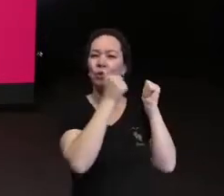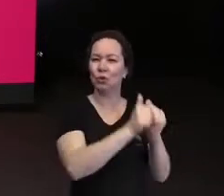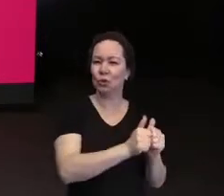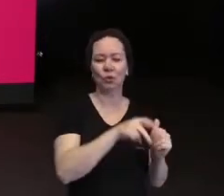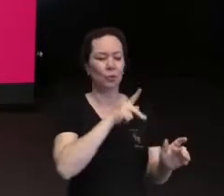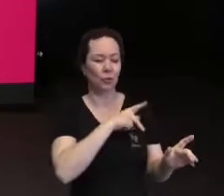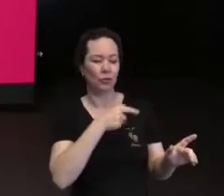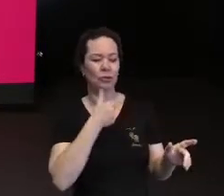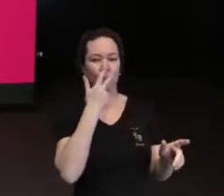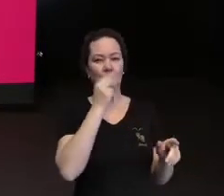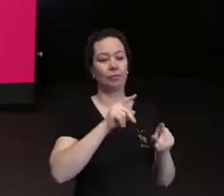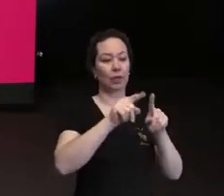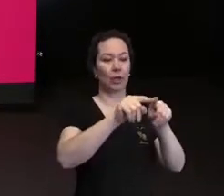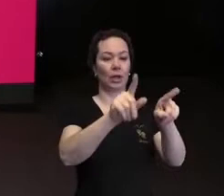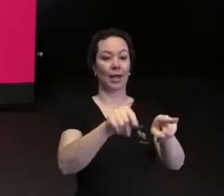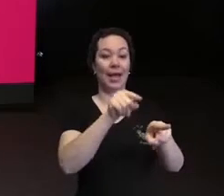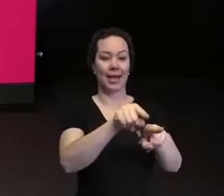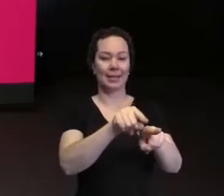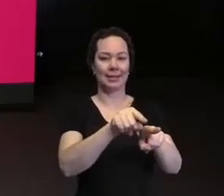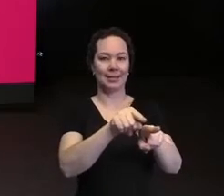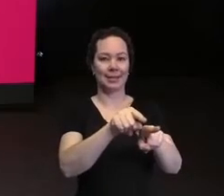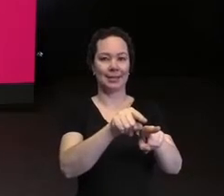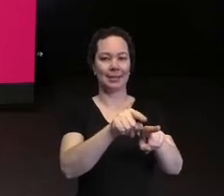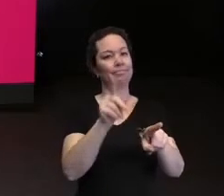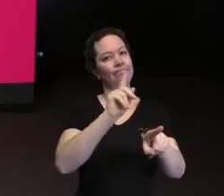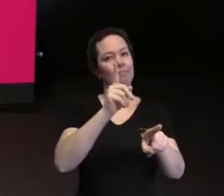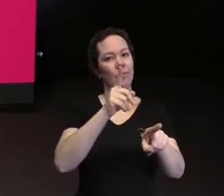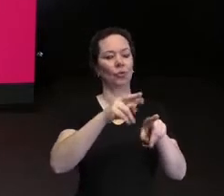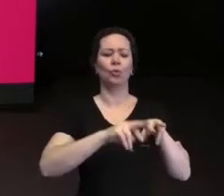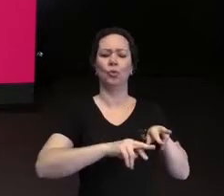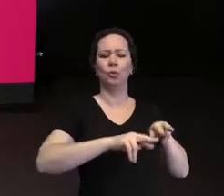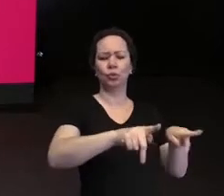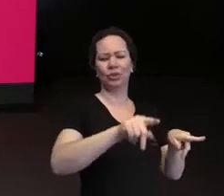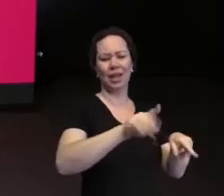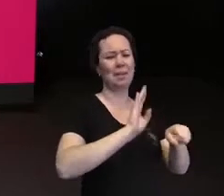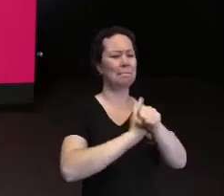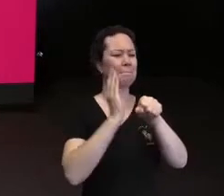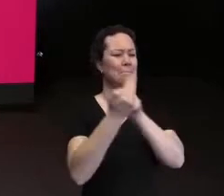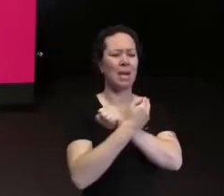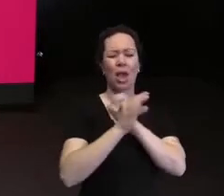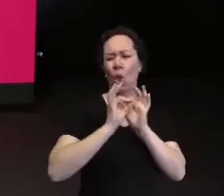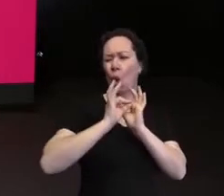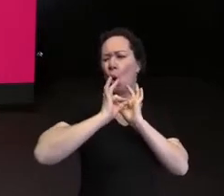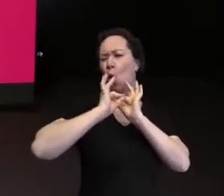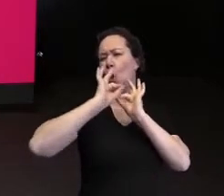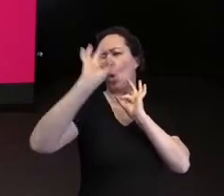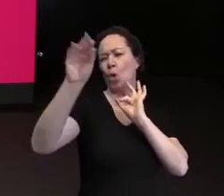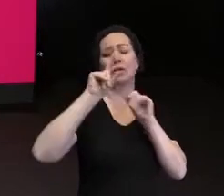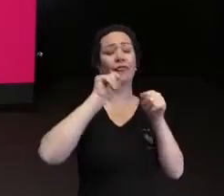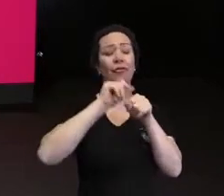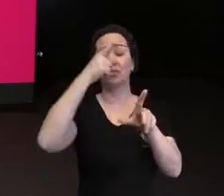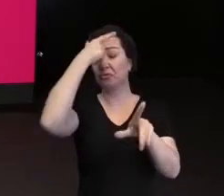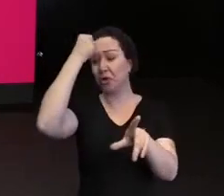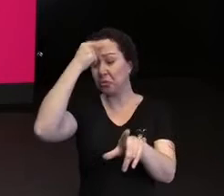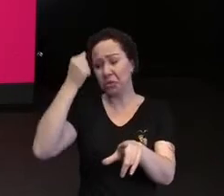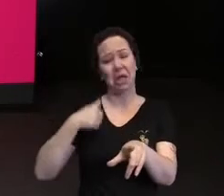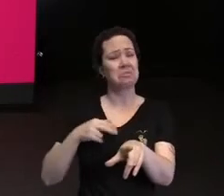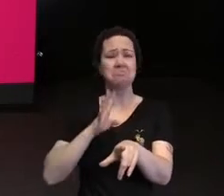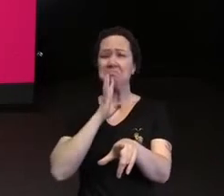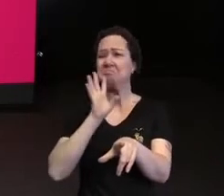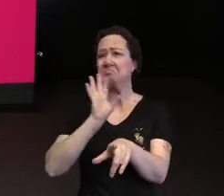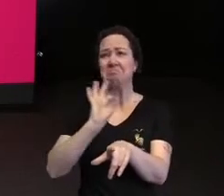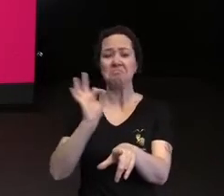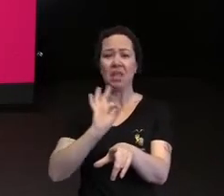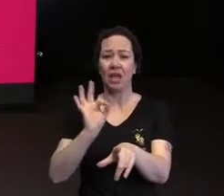Já a colaboradora 2, não. Ela é muito diferente, mora num bairro completamente distante, fez uma faculdade da qual ele nem conhece.